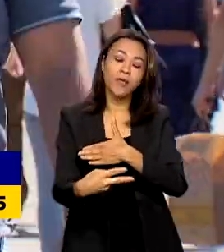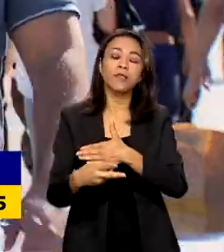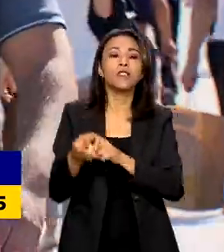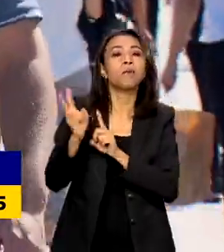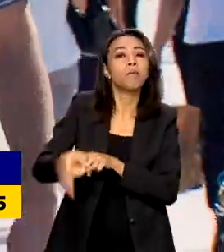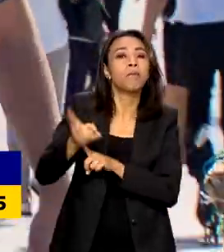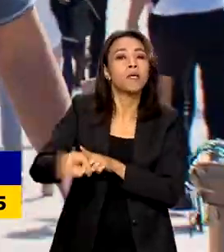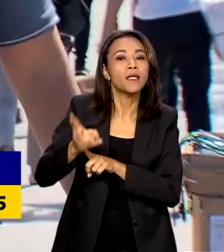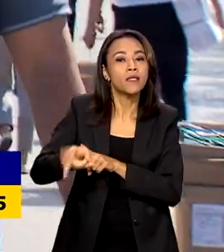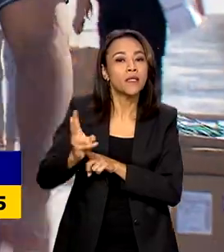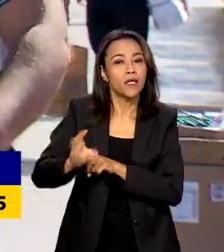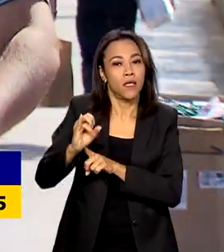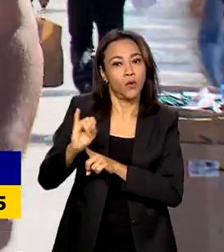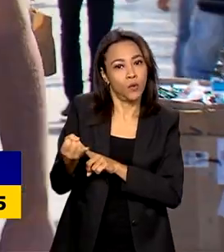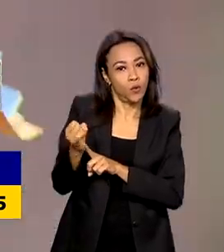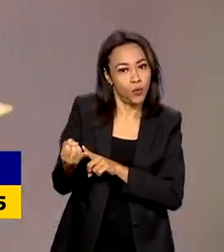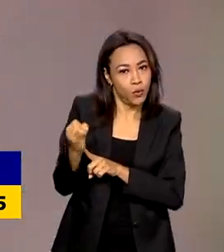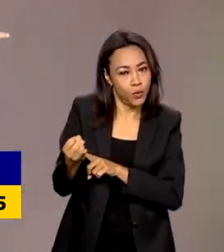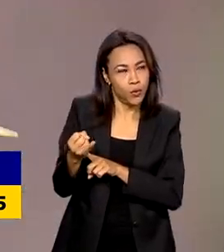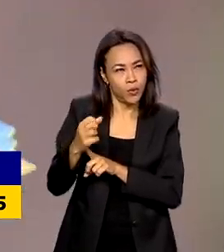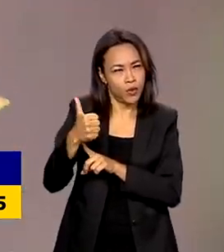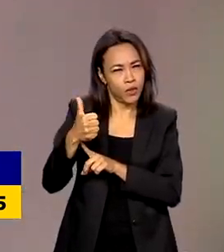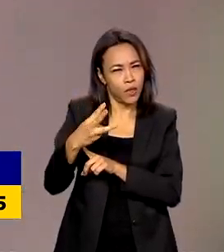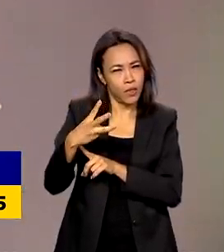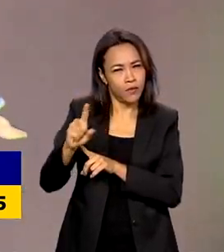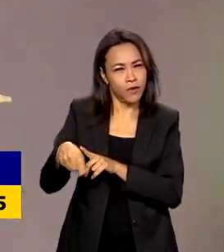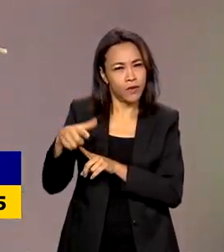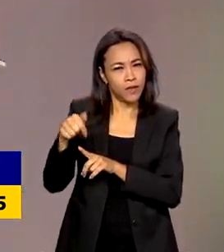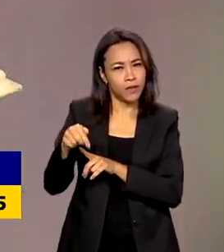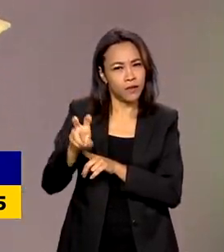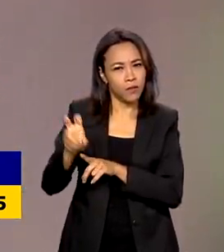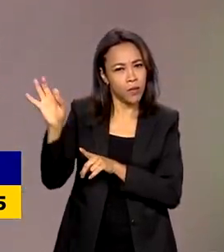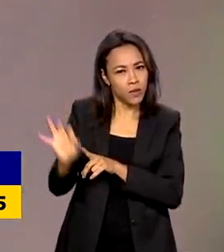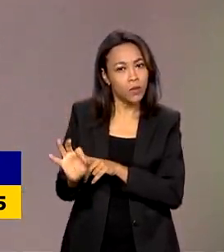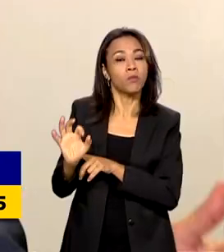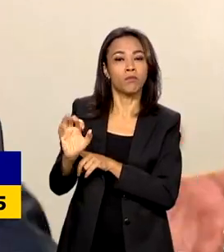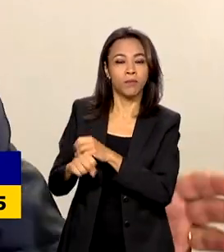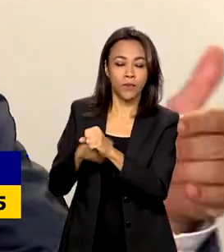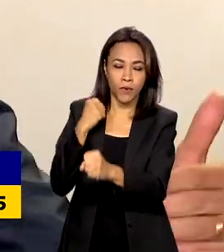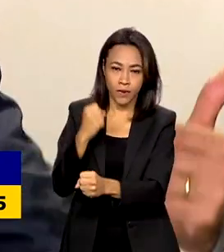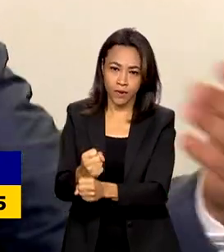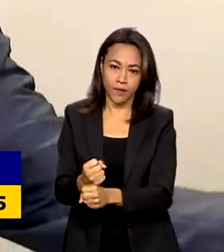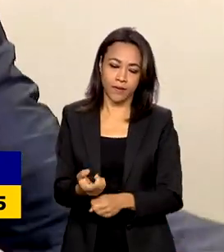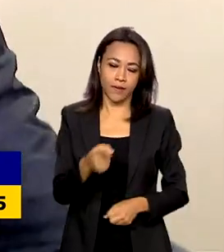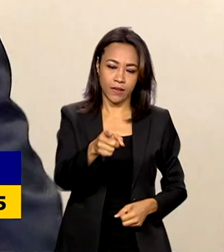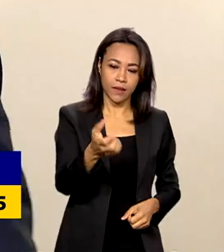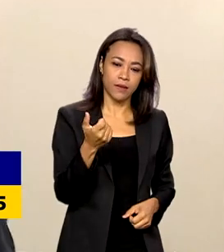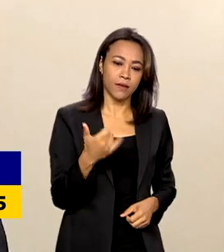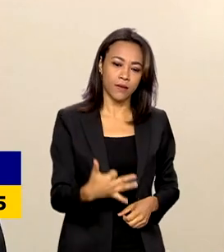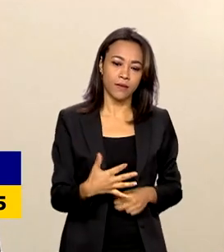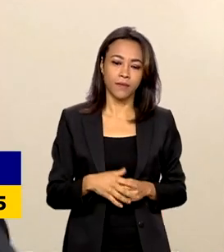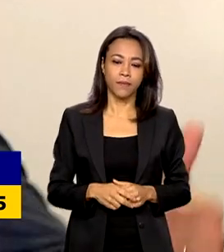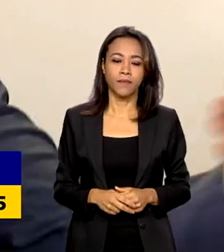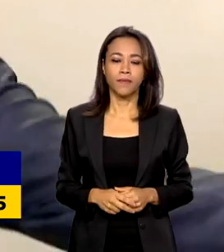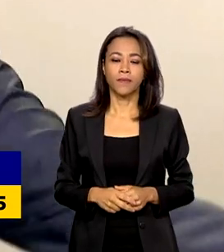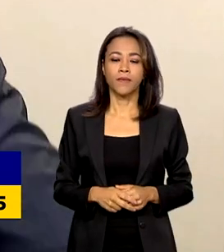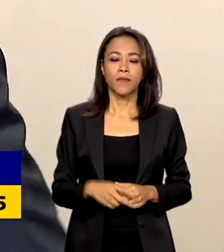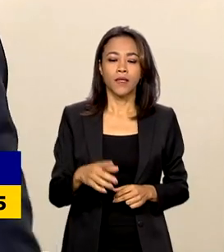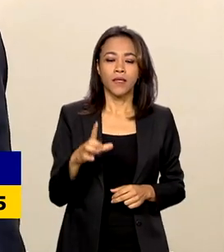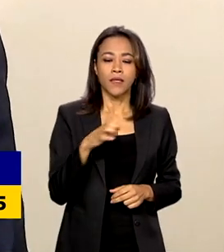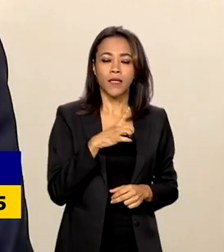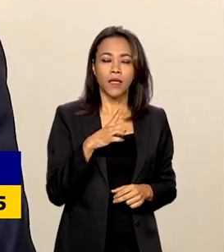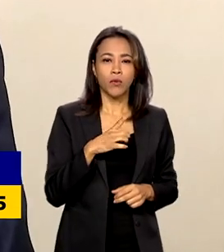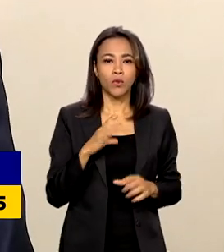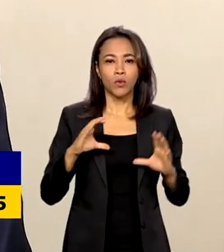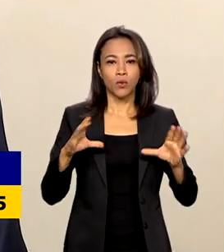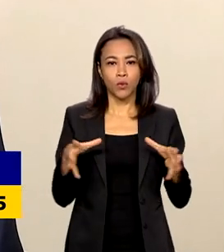taxa de juros no atual patamar de 13,75% ao ano. A julgar aí que nós temos um compor só